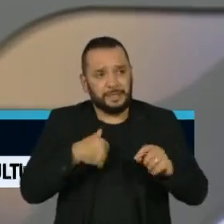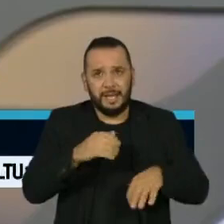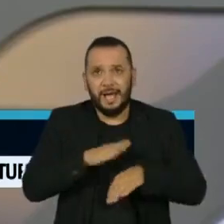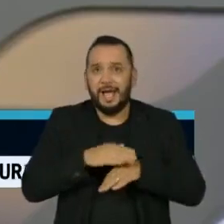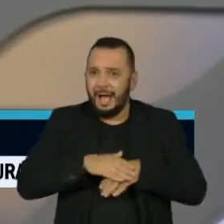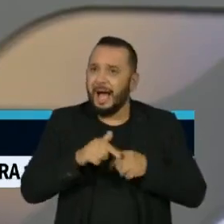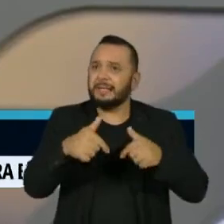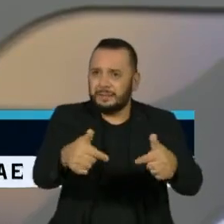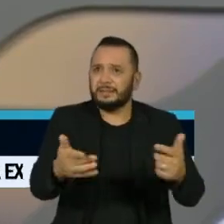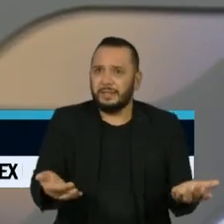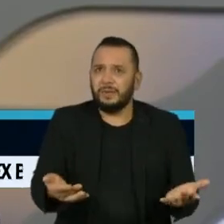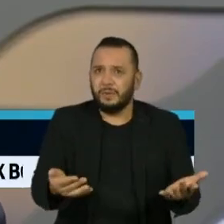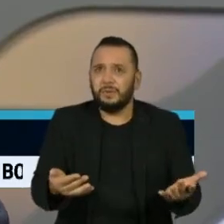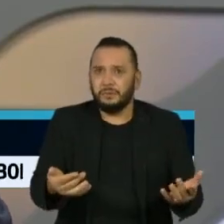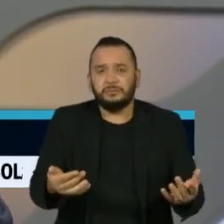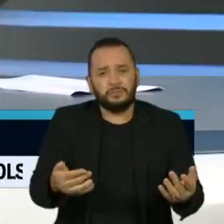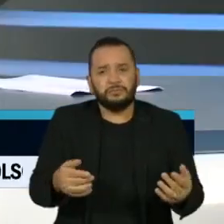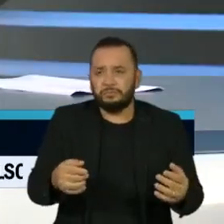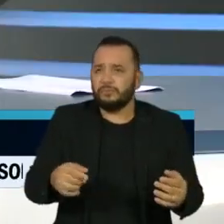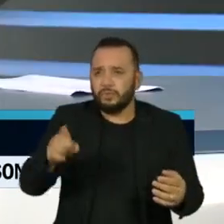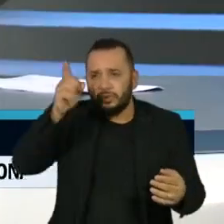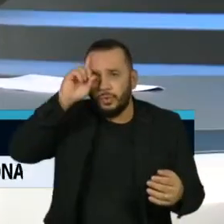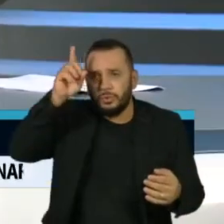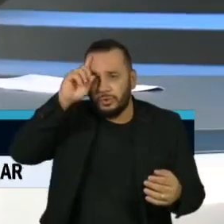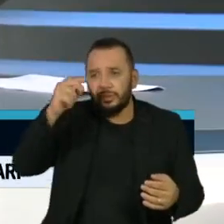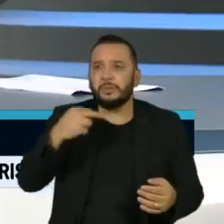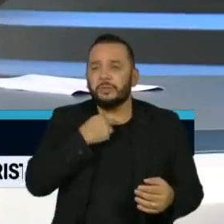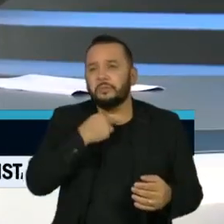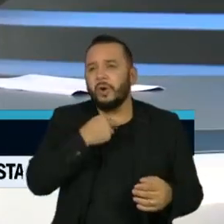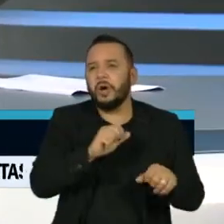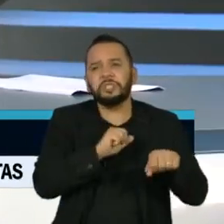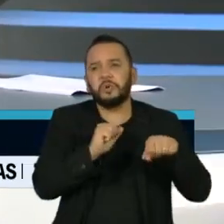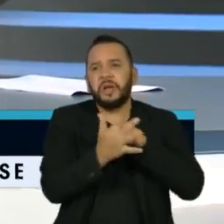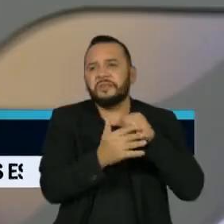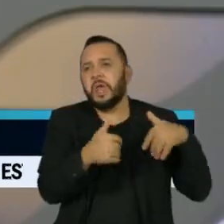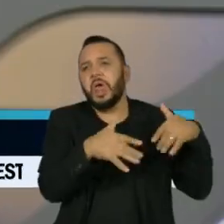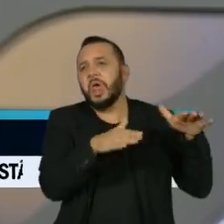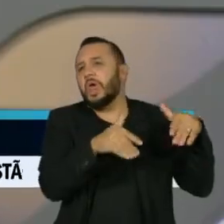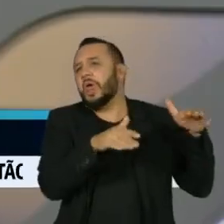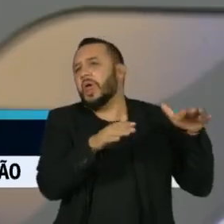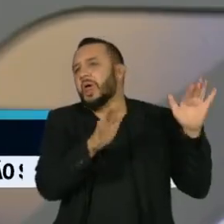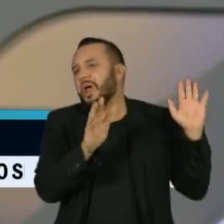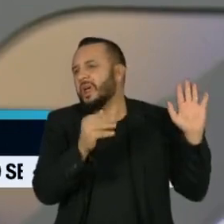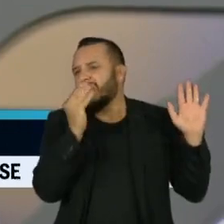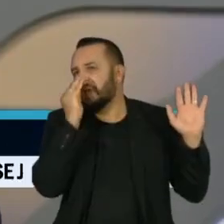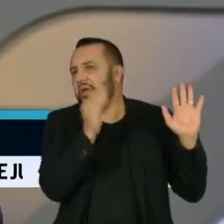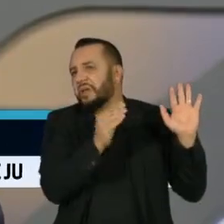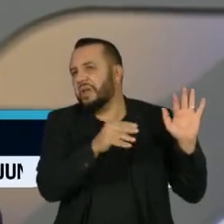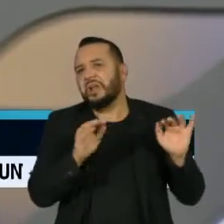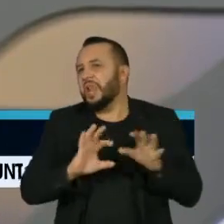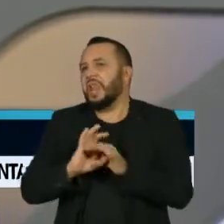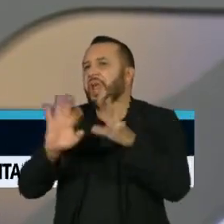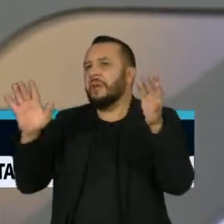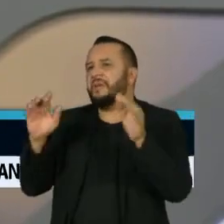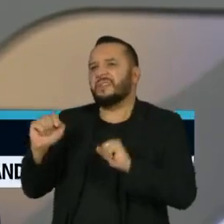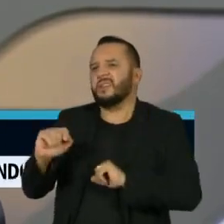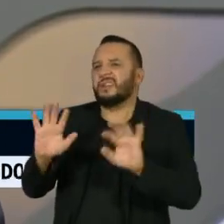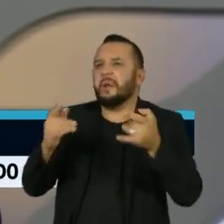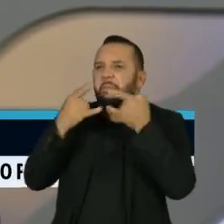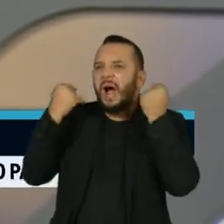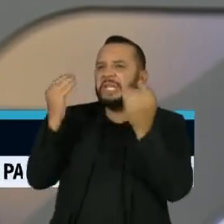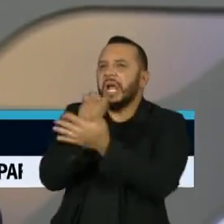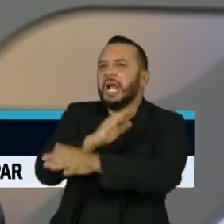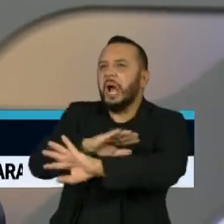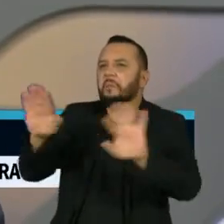epidemia ou da endemia a cada dia. Nós não podemos nos precipitar nesse momento e querer apressar por lei ou por